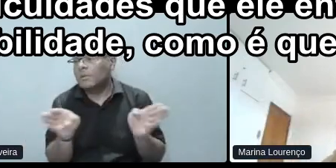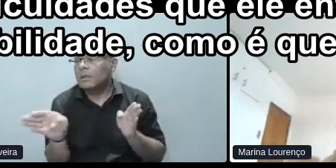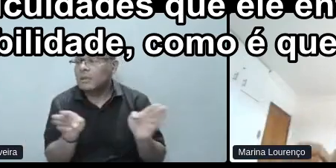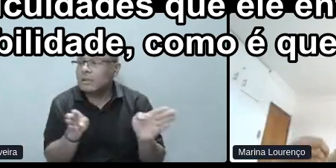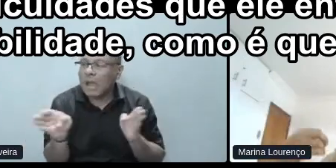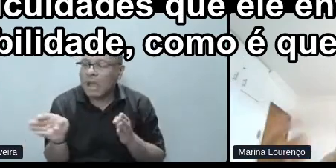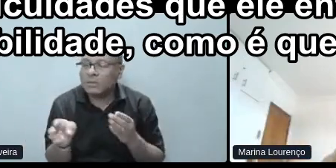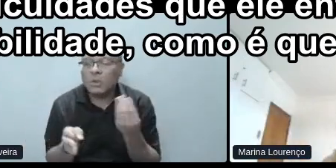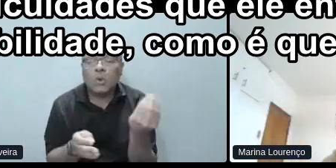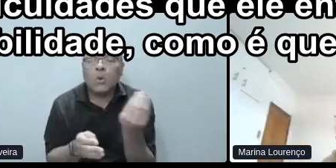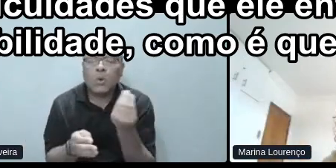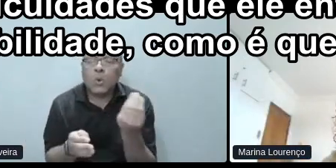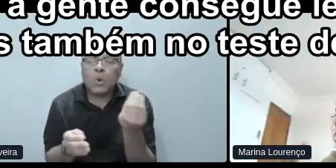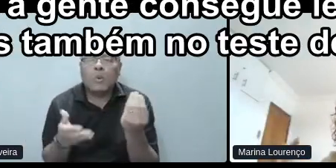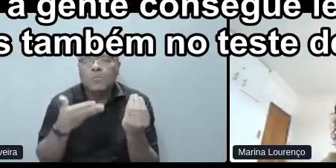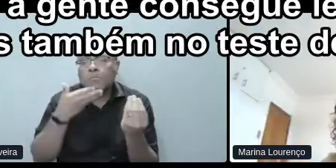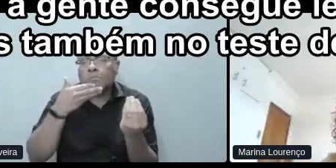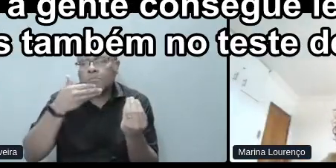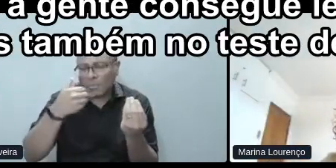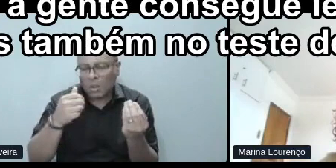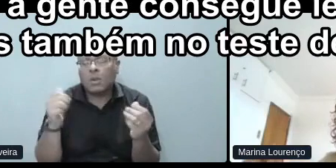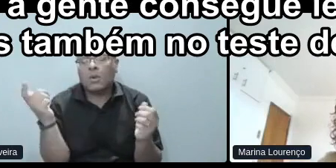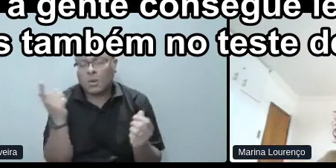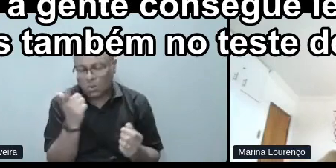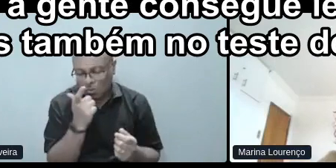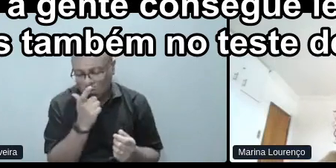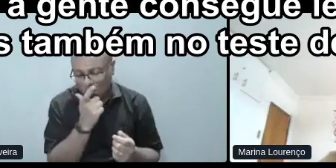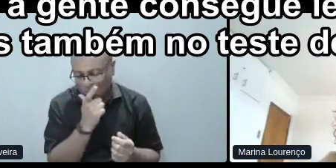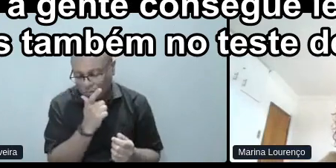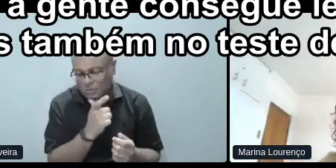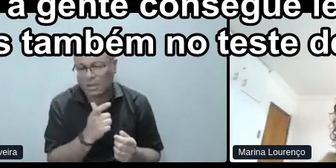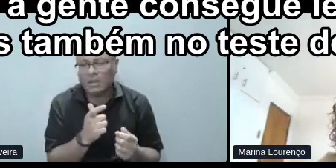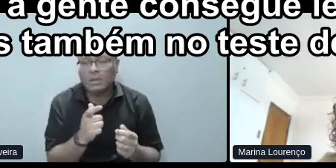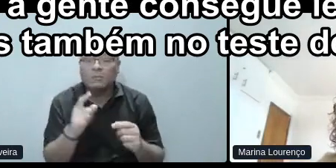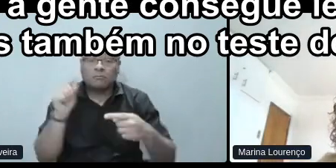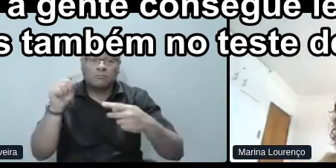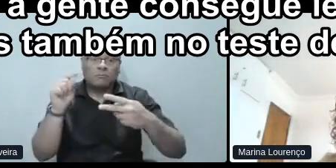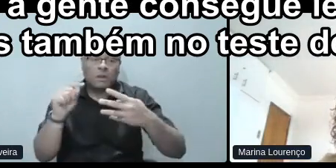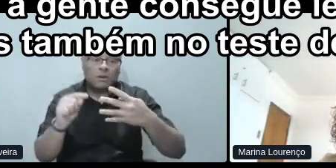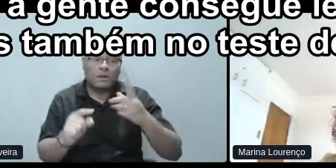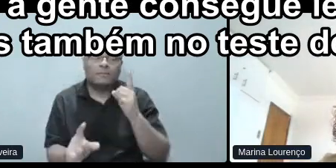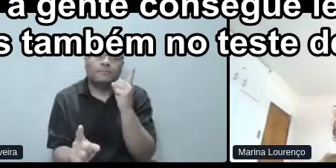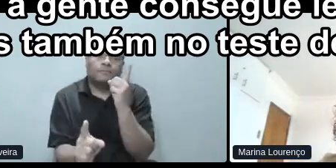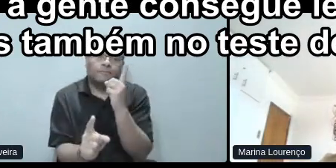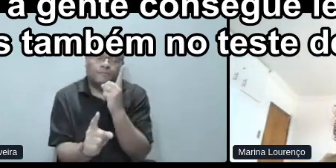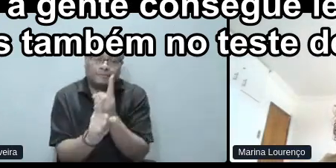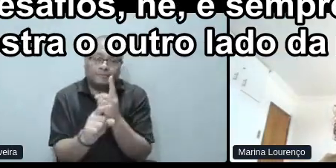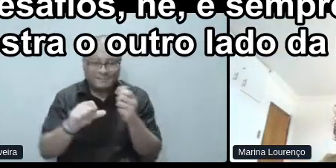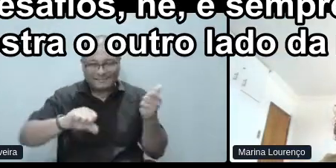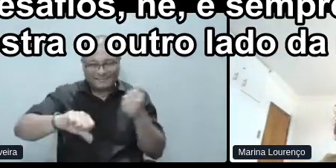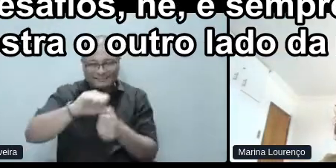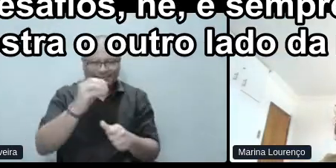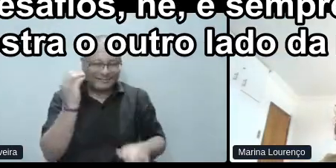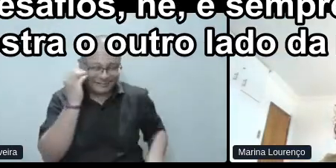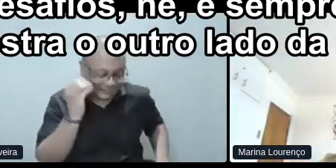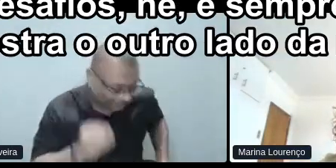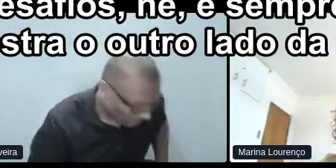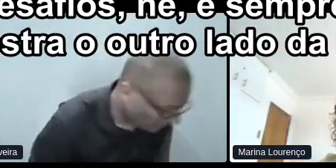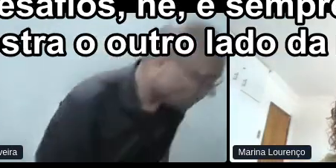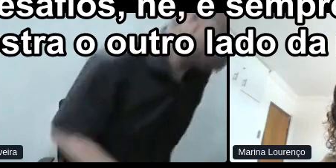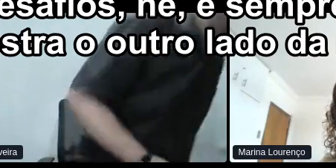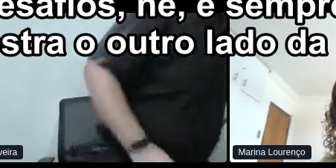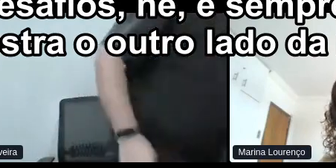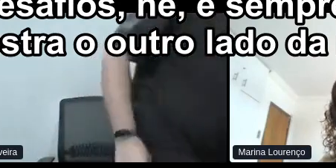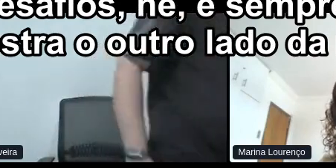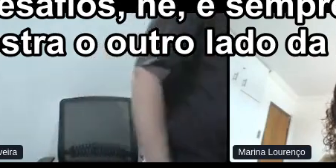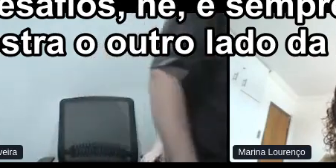como é que pode melhorar. Então, a gente consegue levantar esses pontos também no teste de usabilidade. E